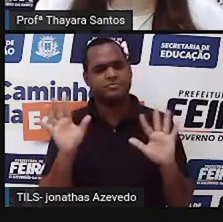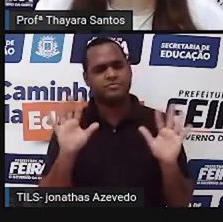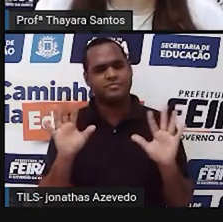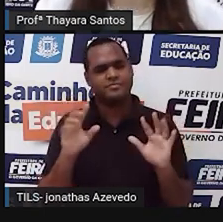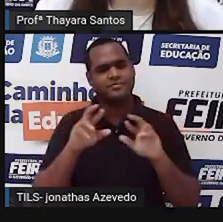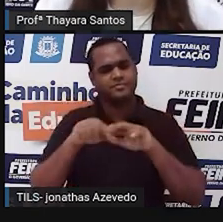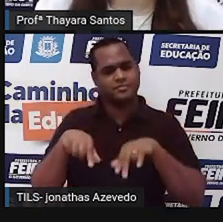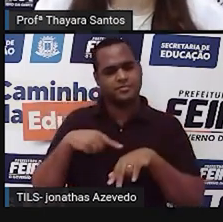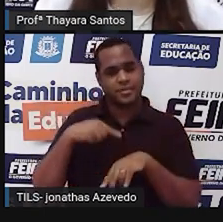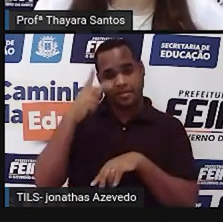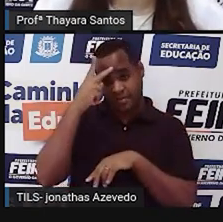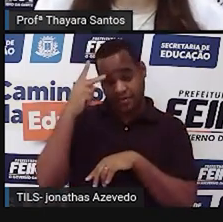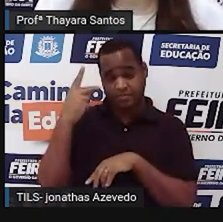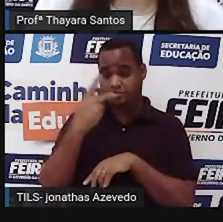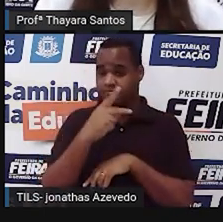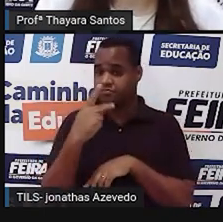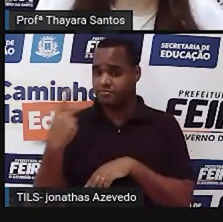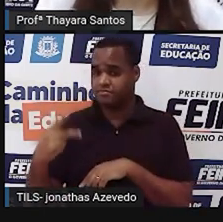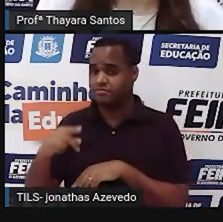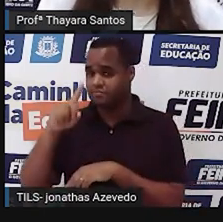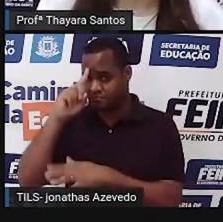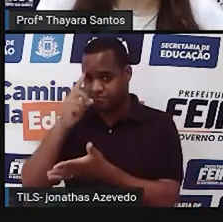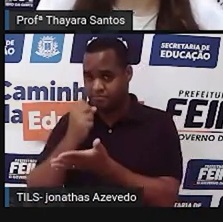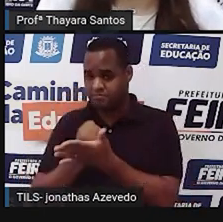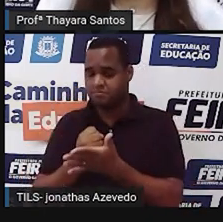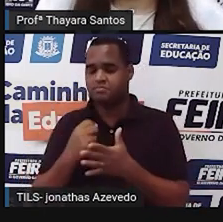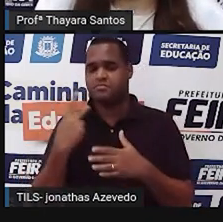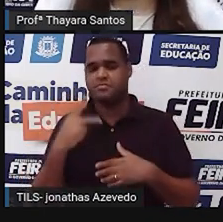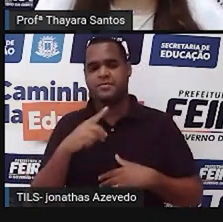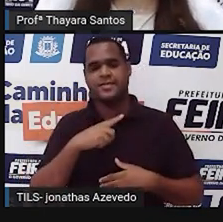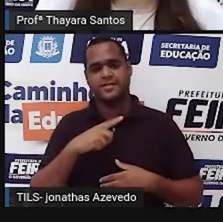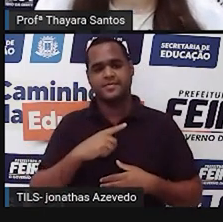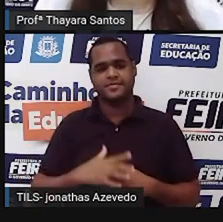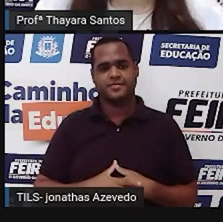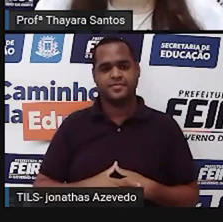contas, cada um continua acreditando no que sempre acreditou.